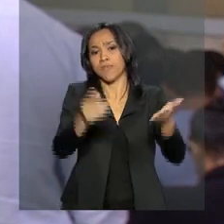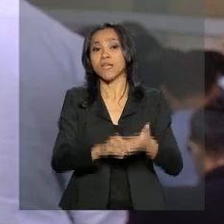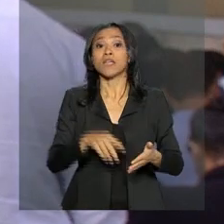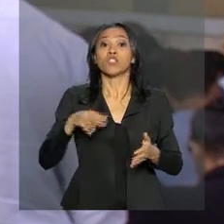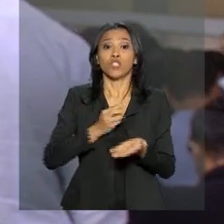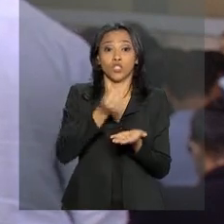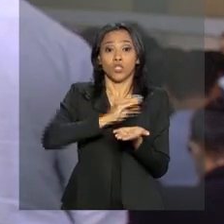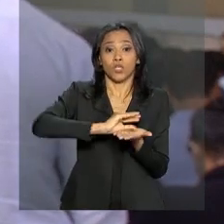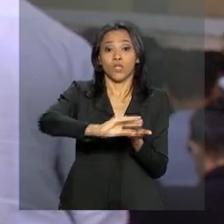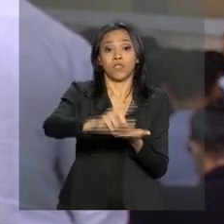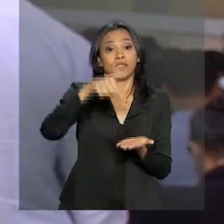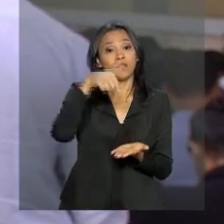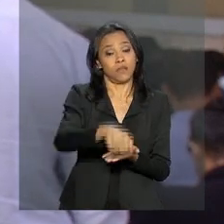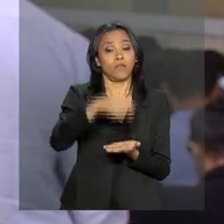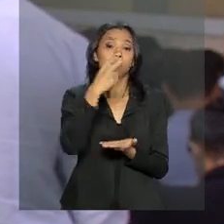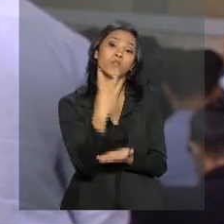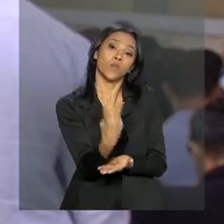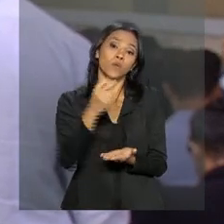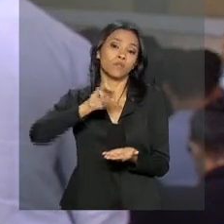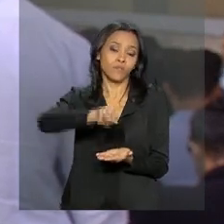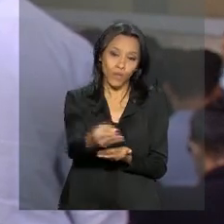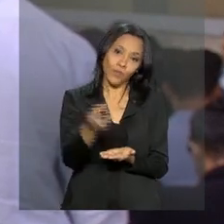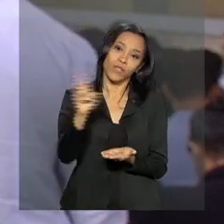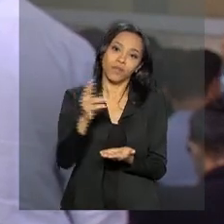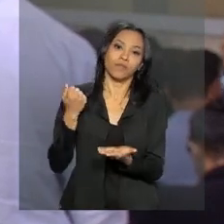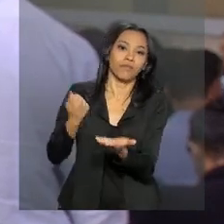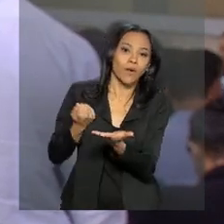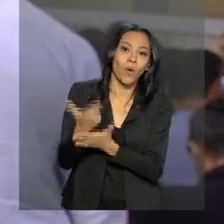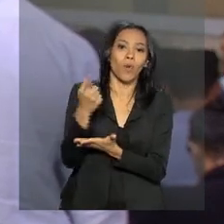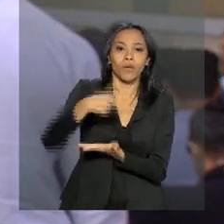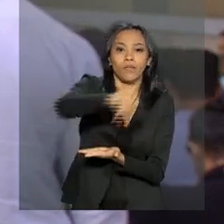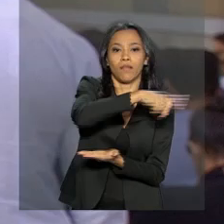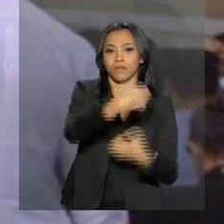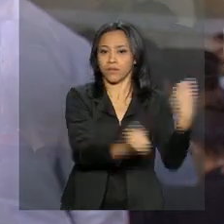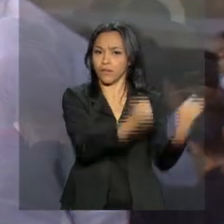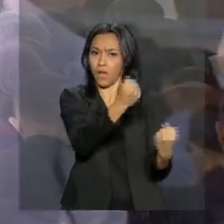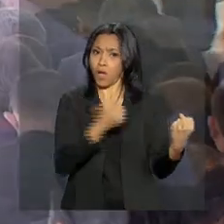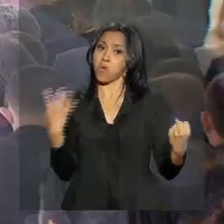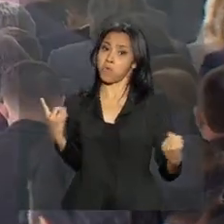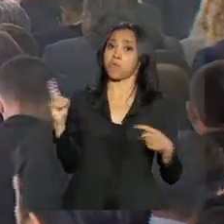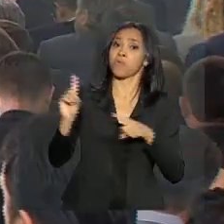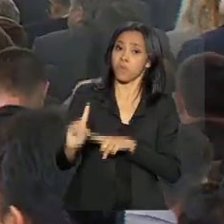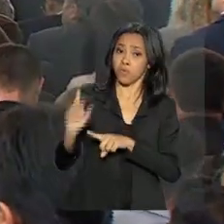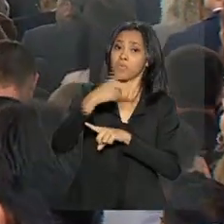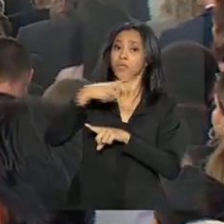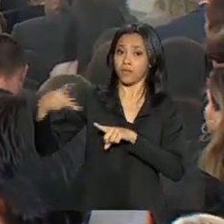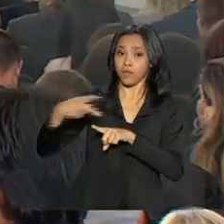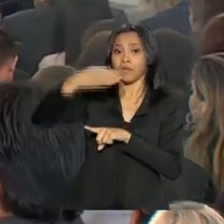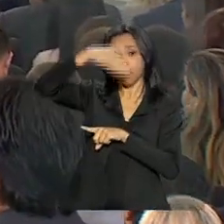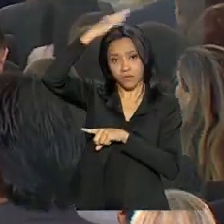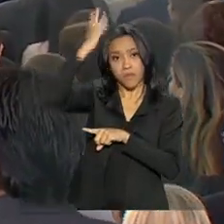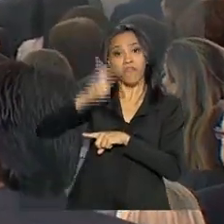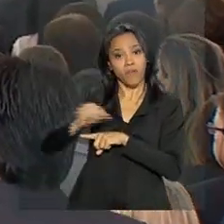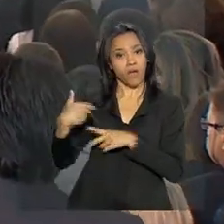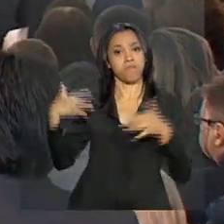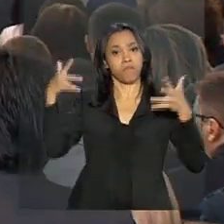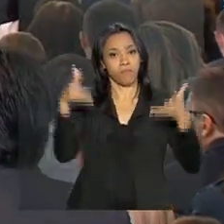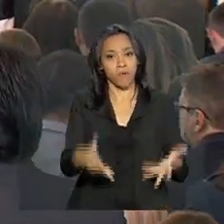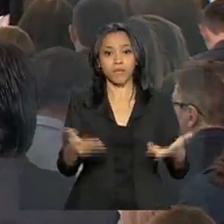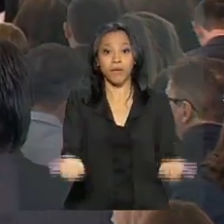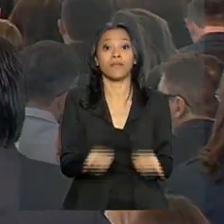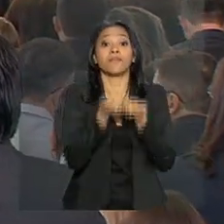milhões de reais na compra dos veículos. O presidente Michel Temer vai participar da cerimônia de entrega desses